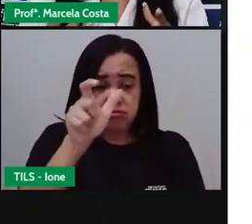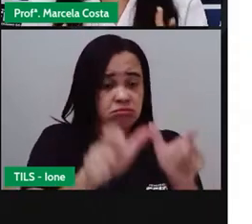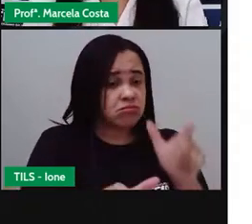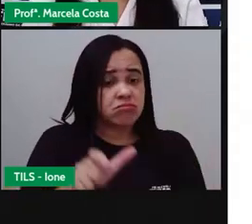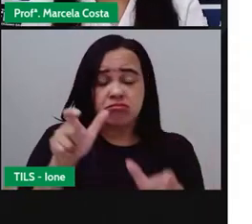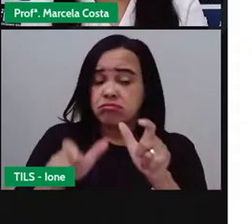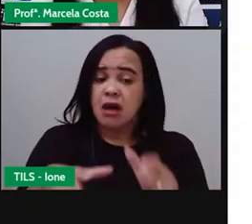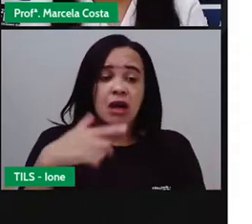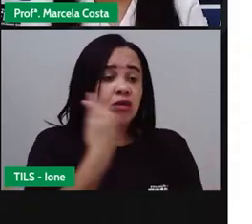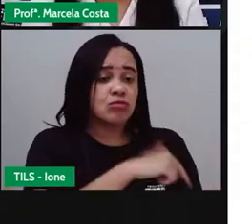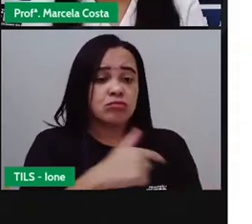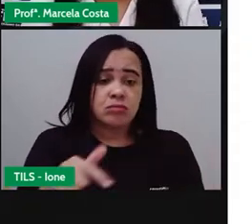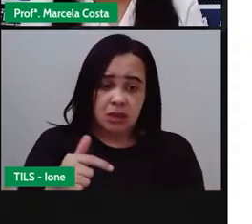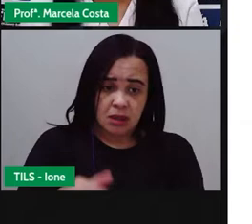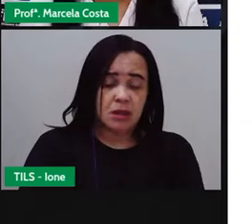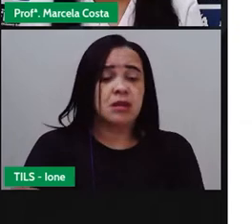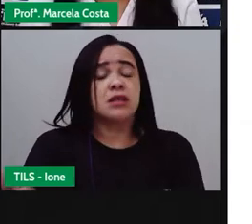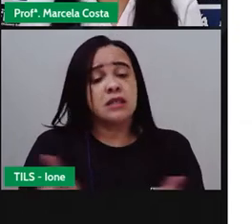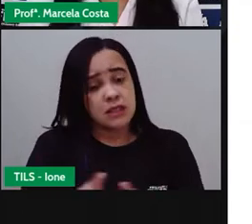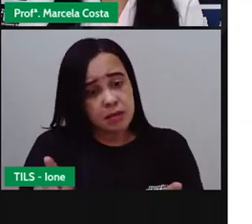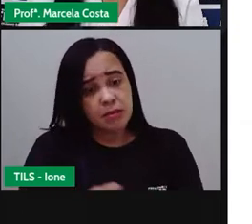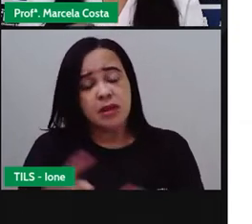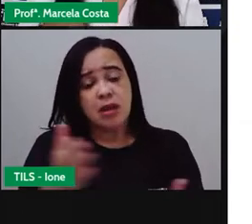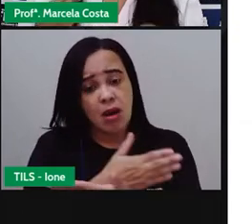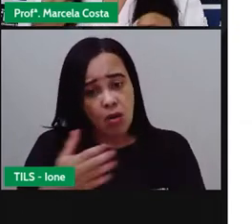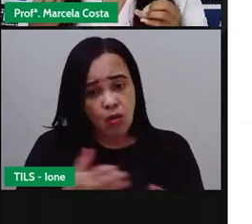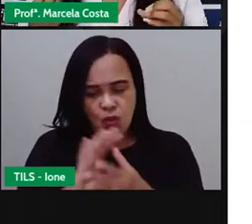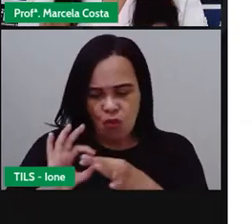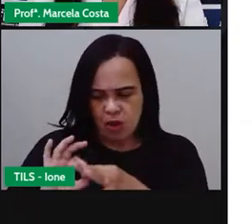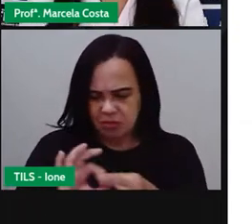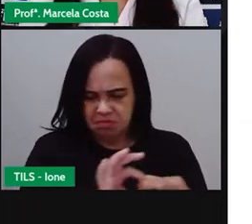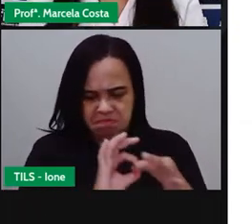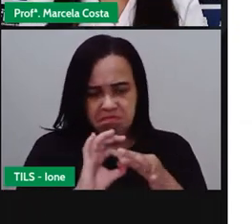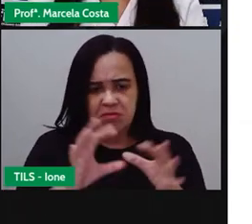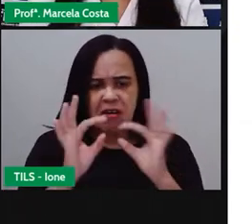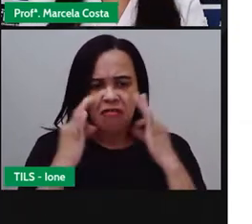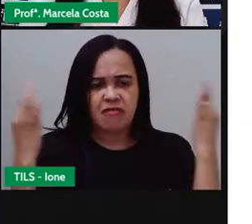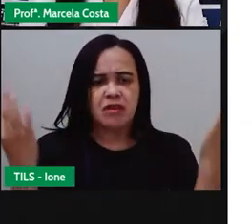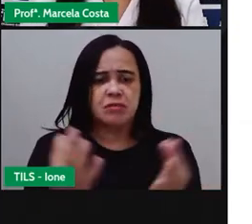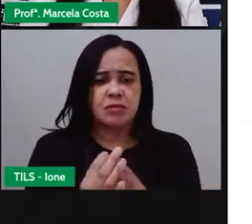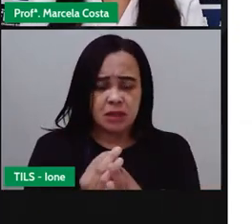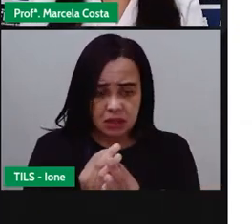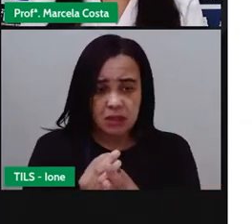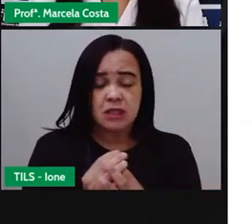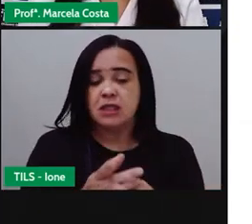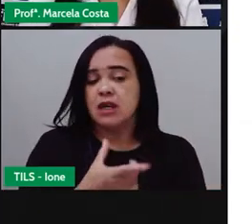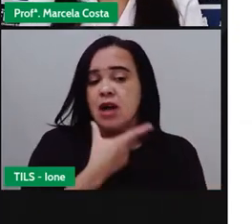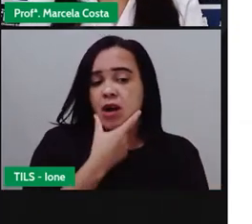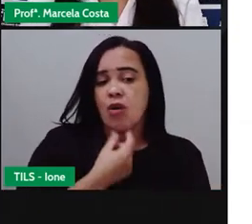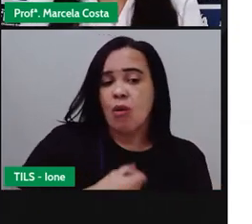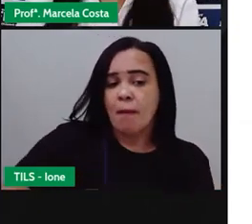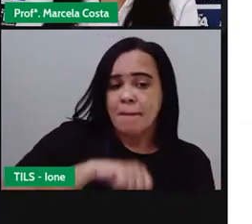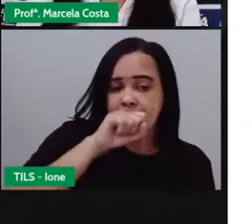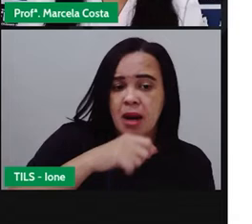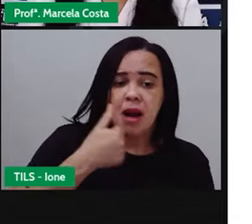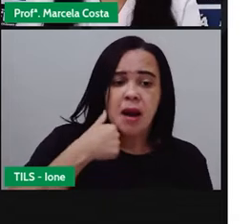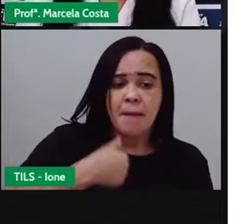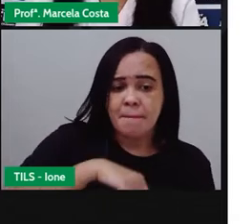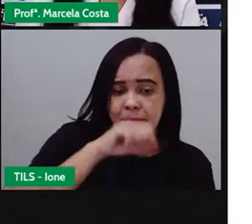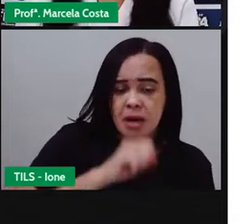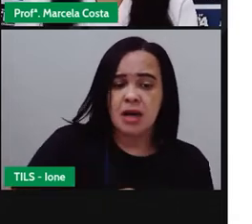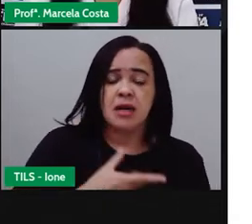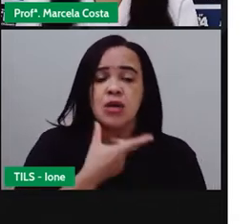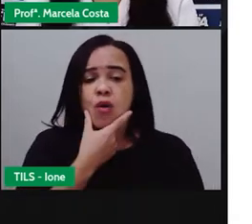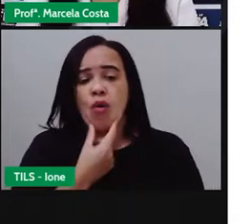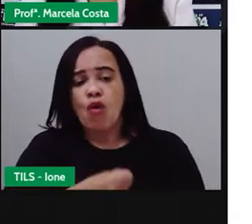que têm laços de sangue, que são pais e avós biológicos, elas também podem